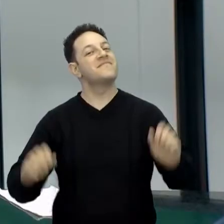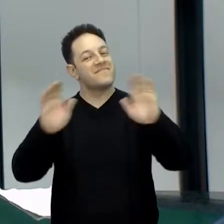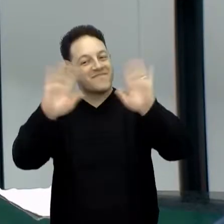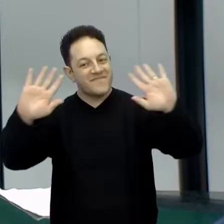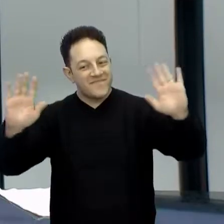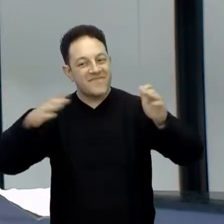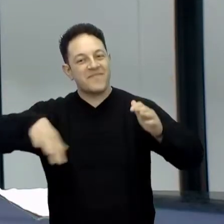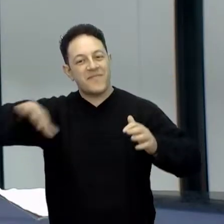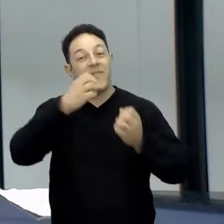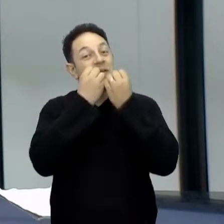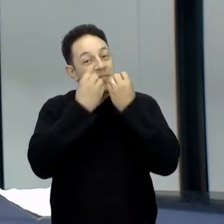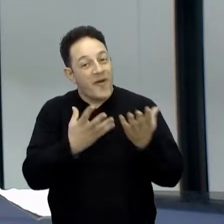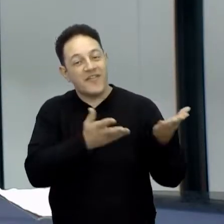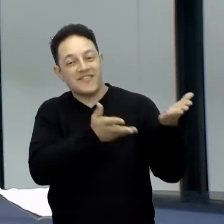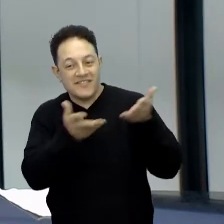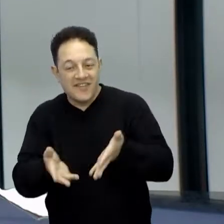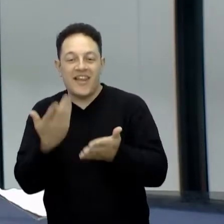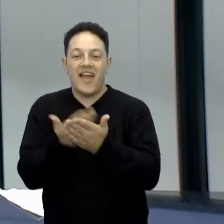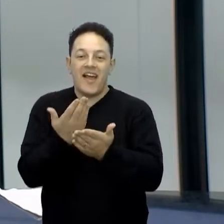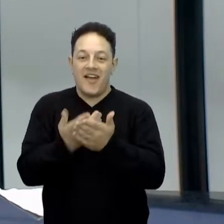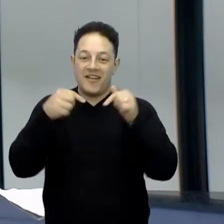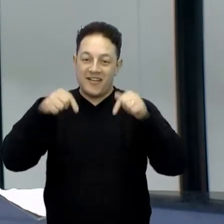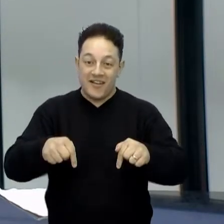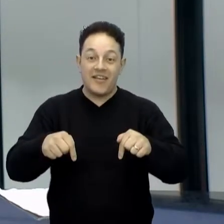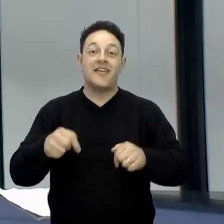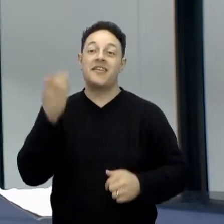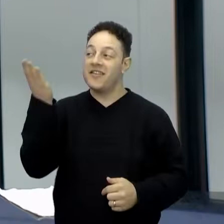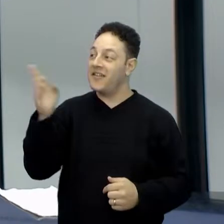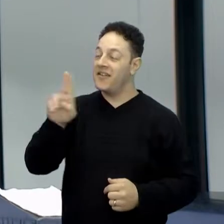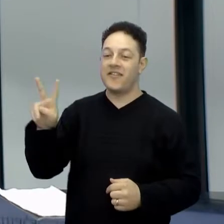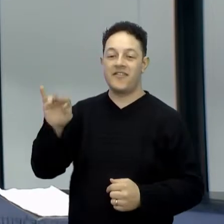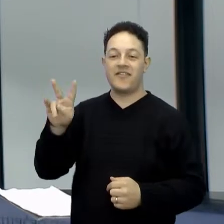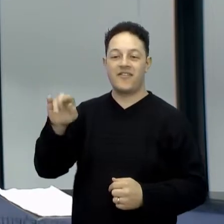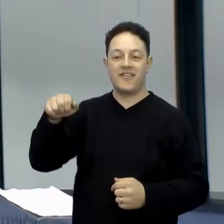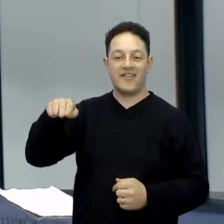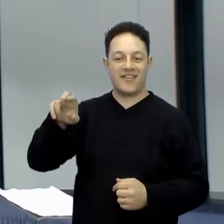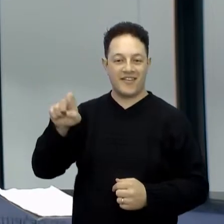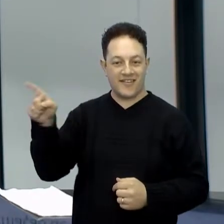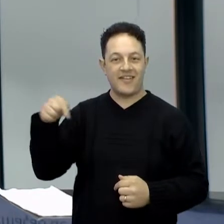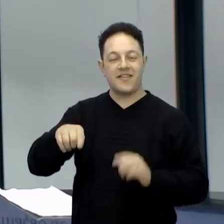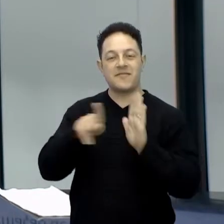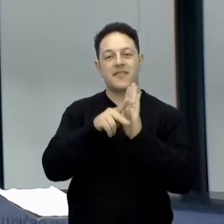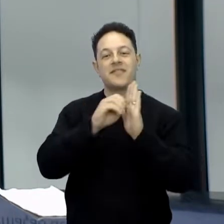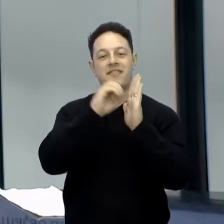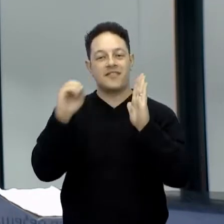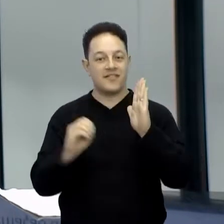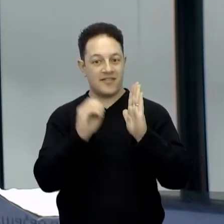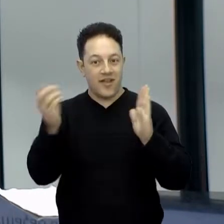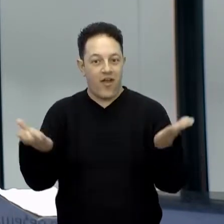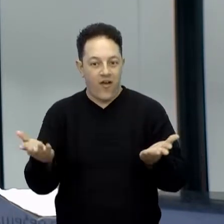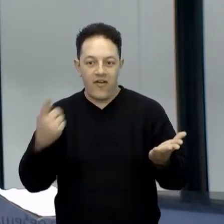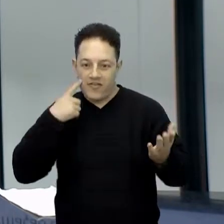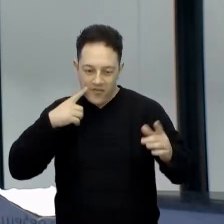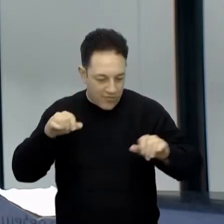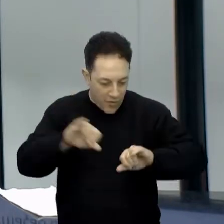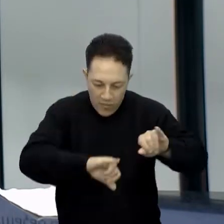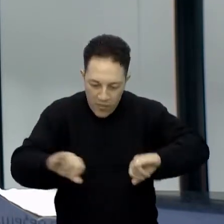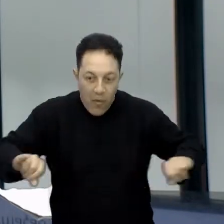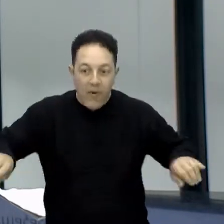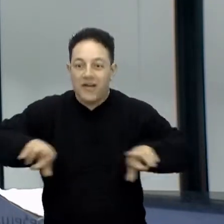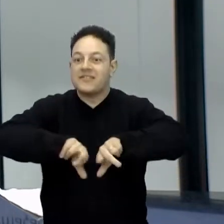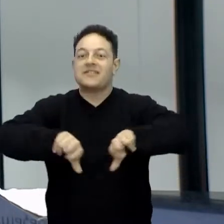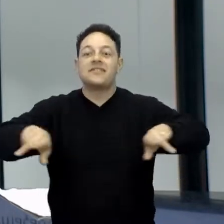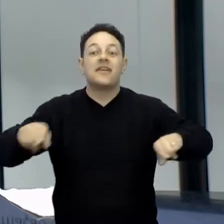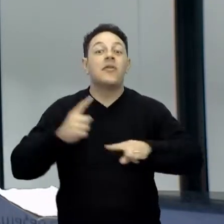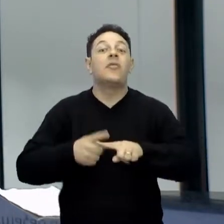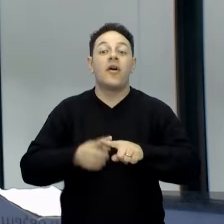Oi gente, que bom que vocês chegaram aqui para nossa aula. Eu sou a Viviane, professora de vocês aqui pelo Centro de Mídias e hoje eu estou aqui com um cenário diferenciado